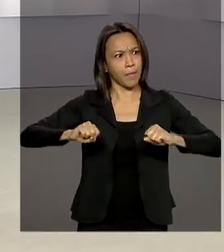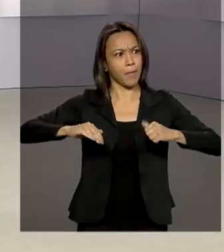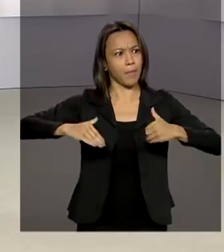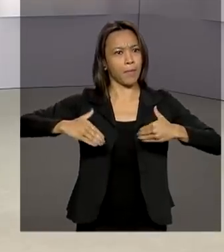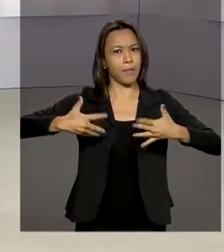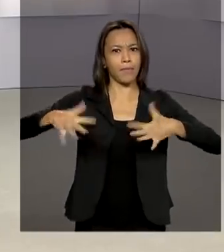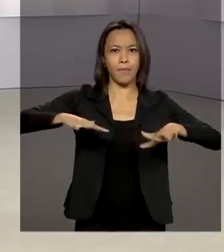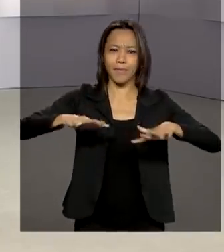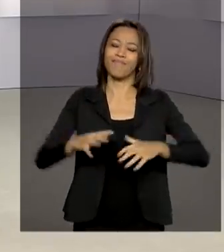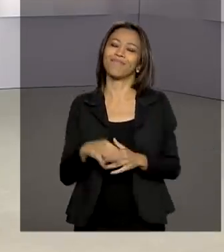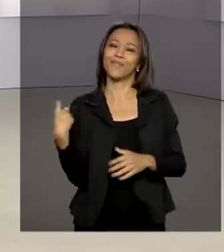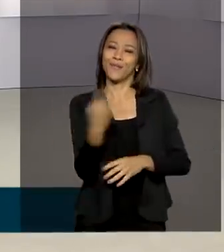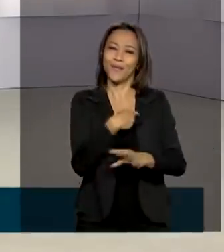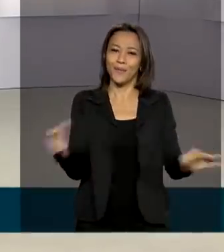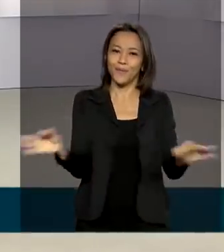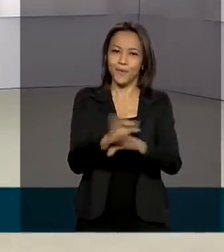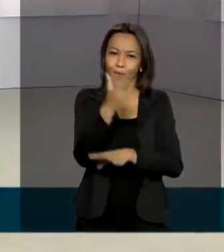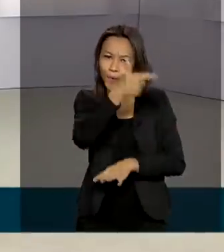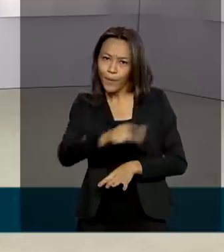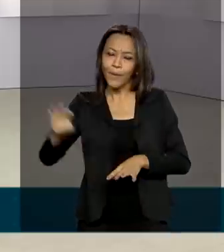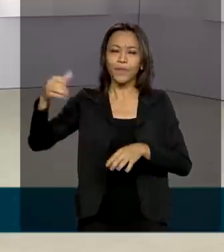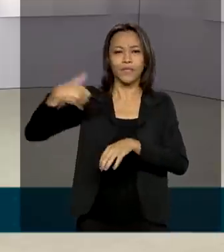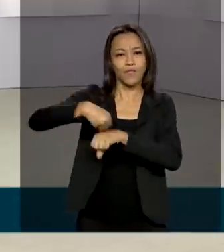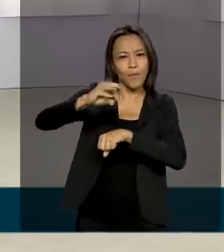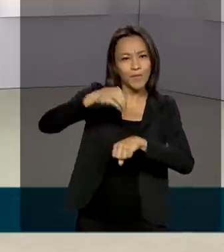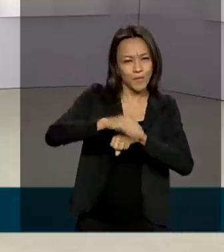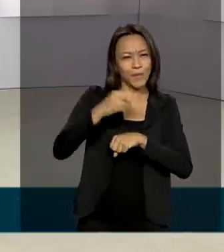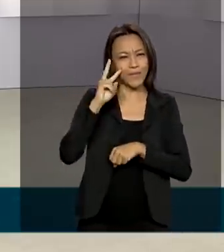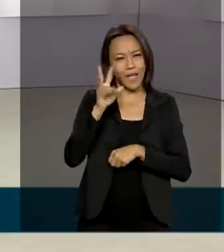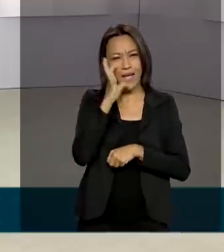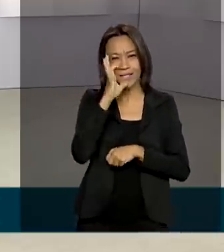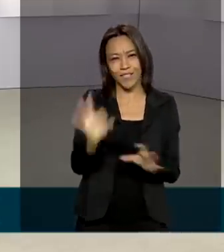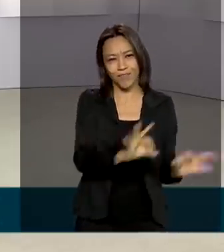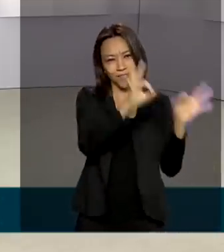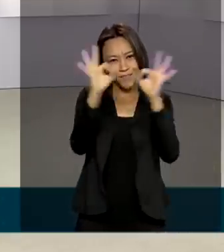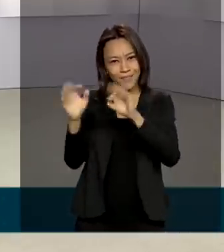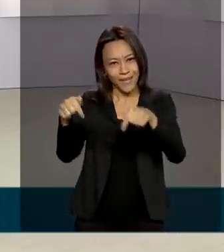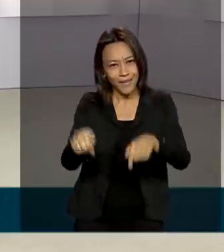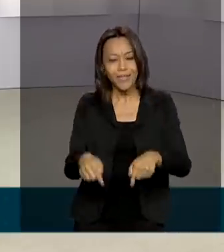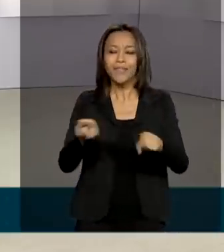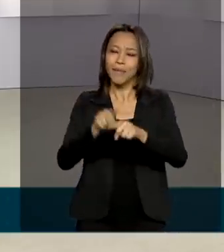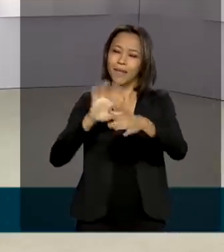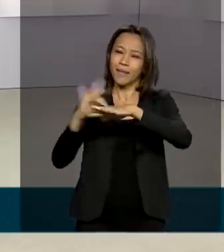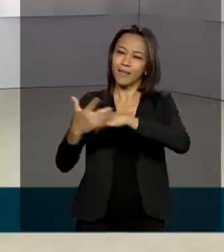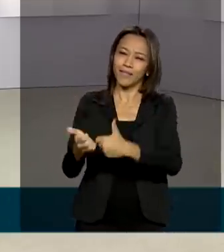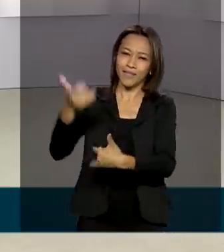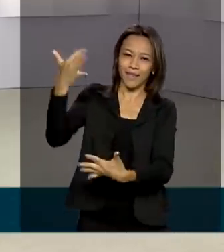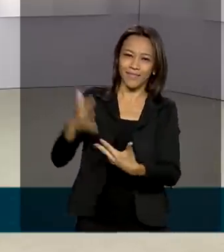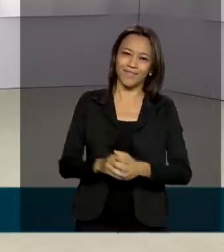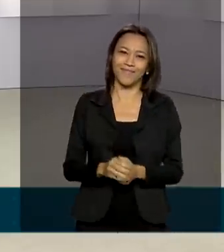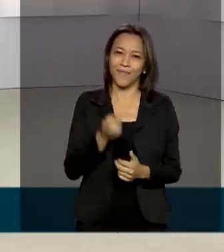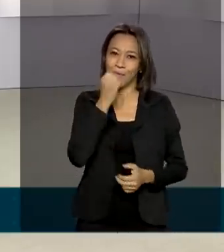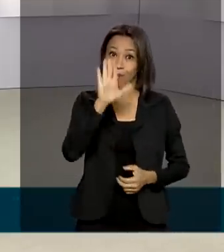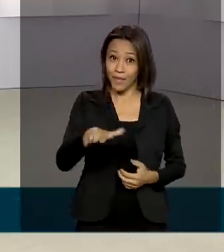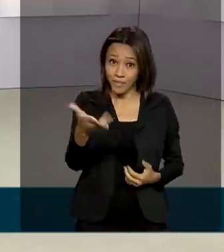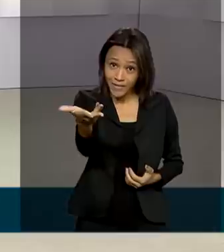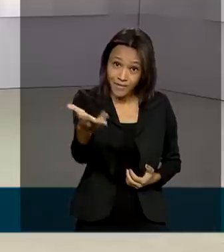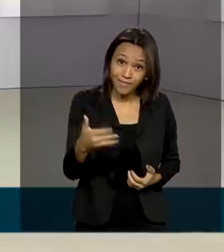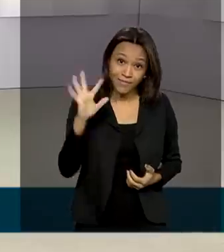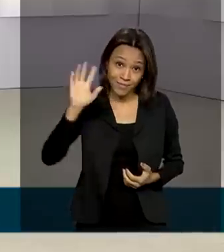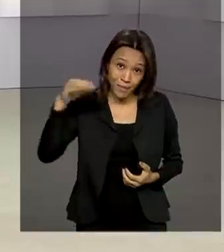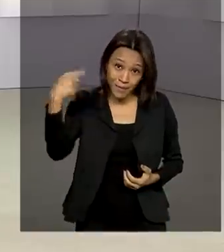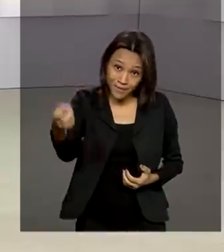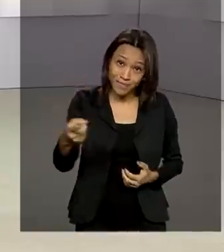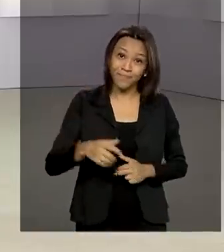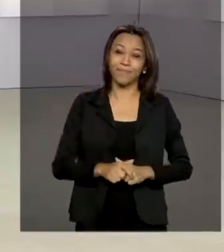E a gente fica por aqui. Outras notícias você acompanha ao longo da nossa programação e também nas nossas redes sociais. Uma boa tarde para você. Até